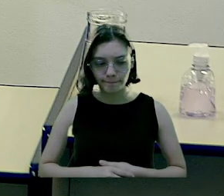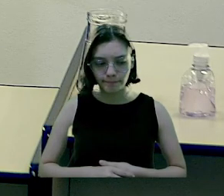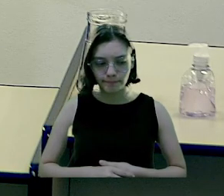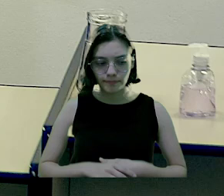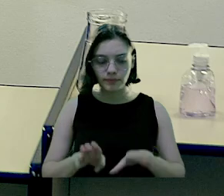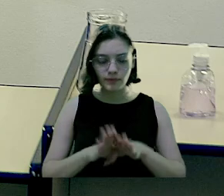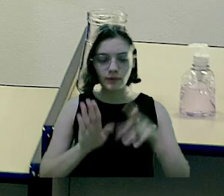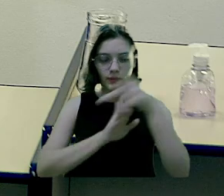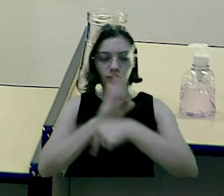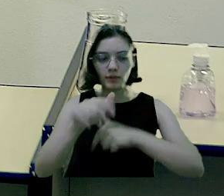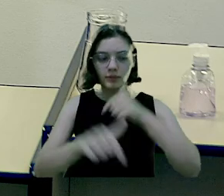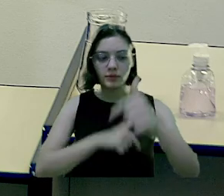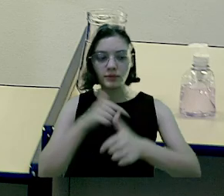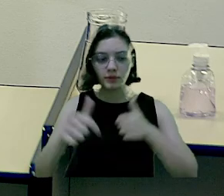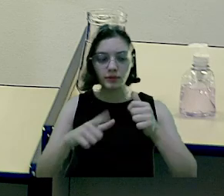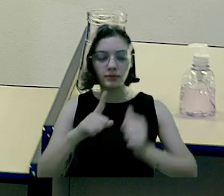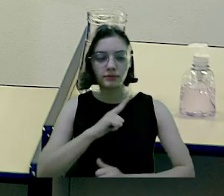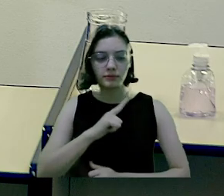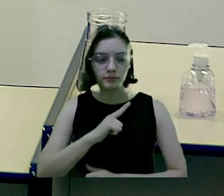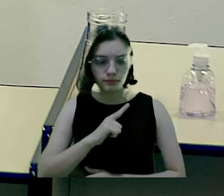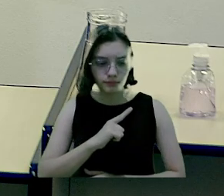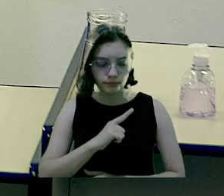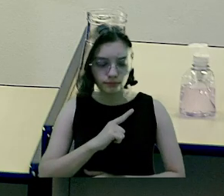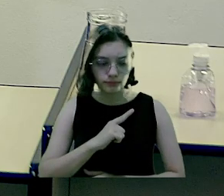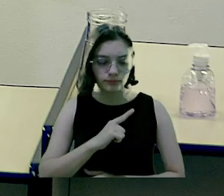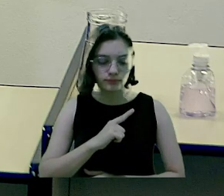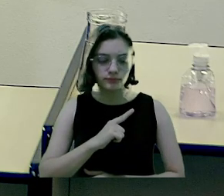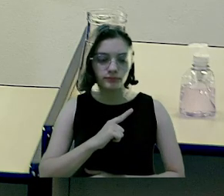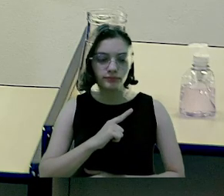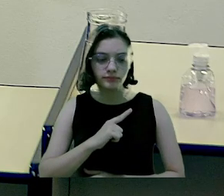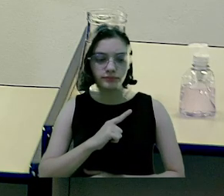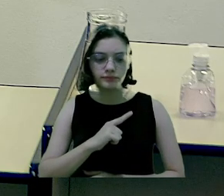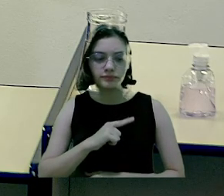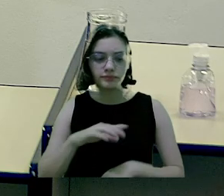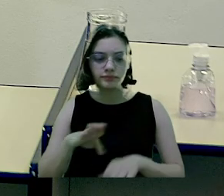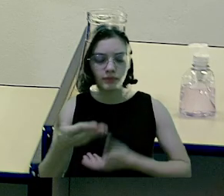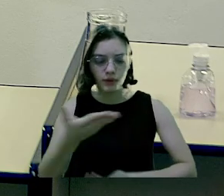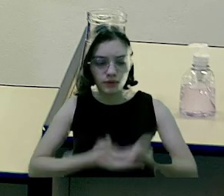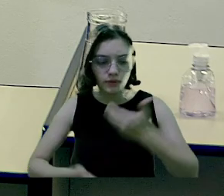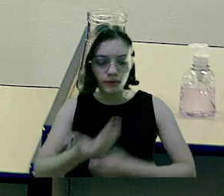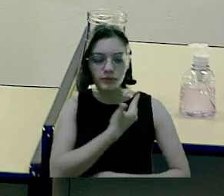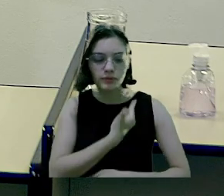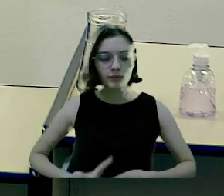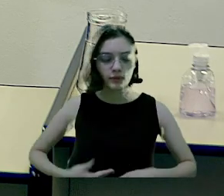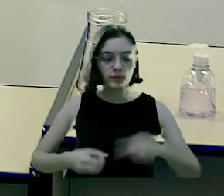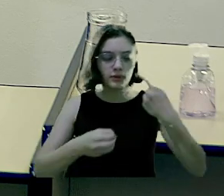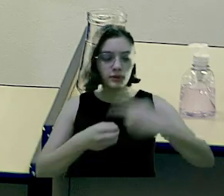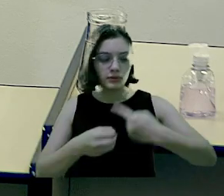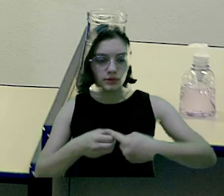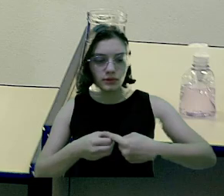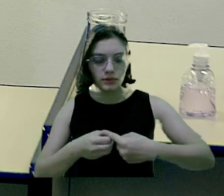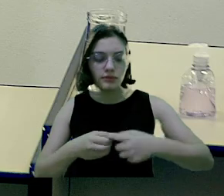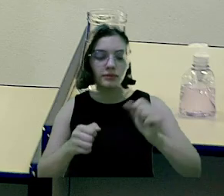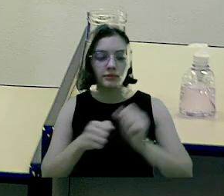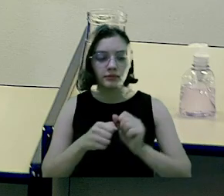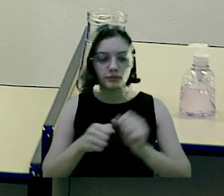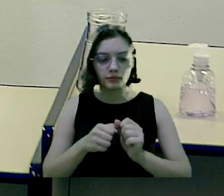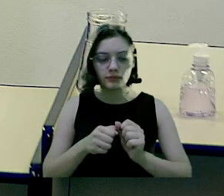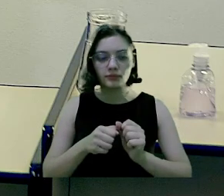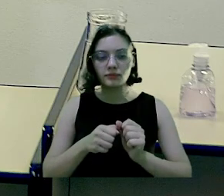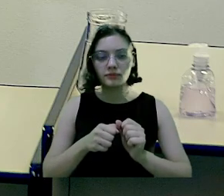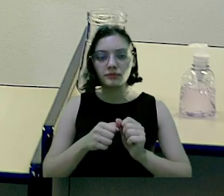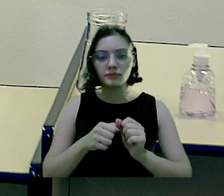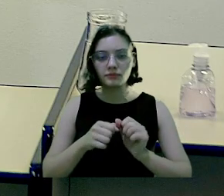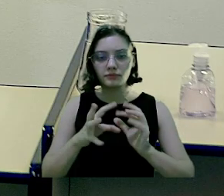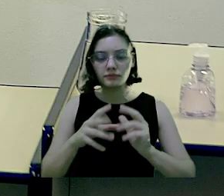Será evidenciada nos programas de trabalho, garantindo, além de uma melhor qualidade de oferta de serviços públicos municipais, a